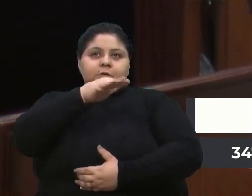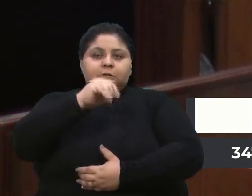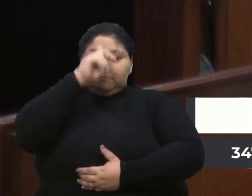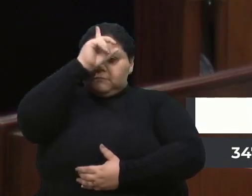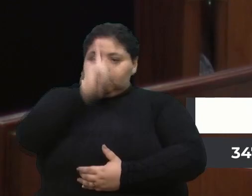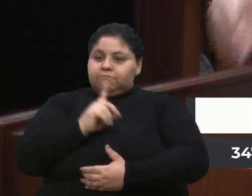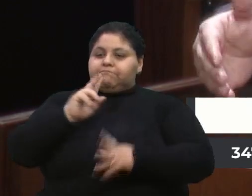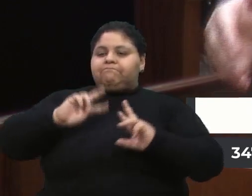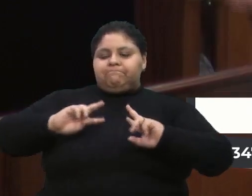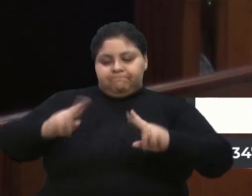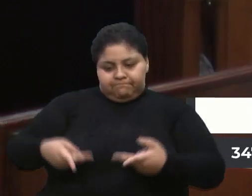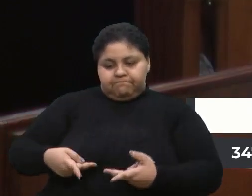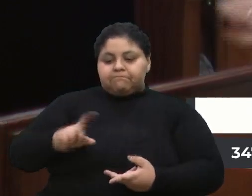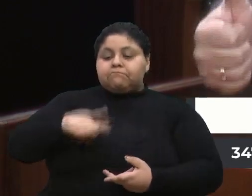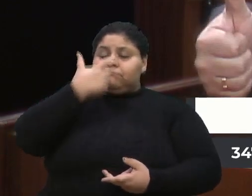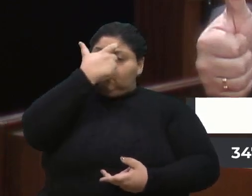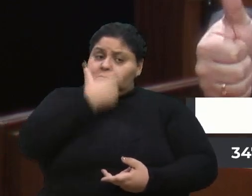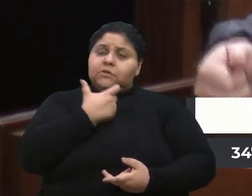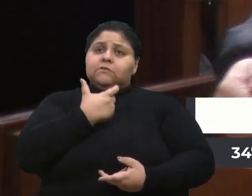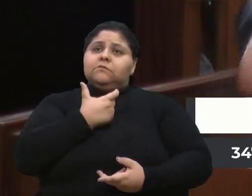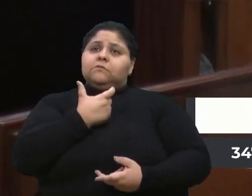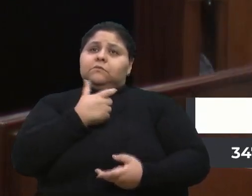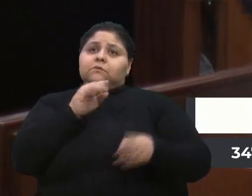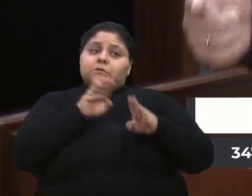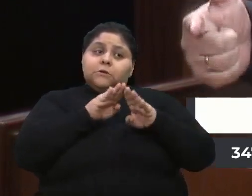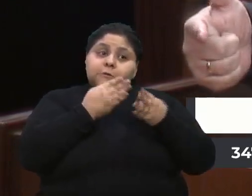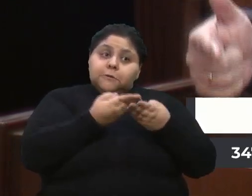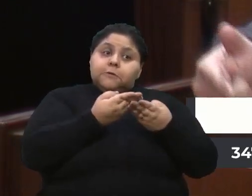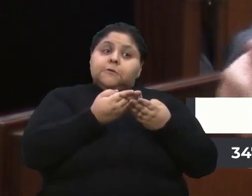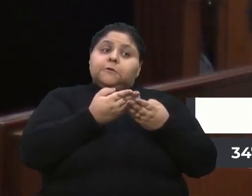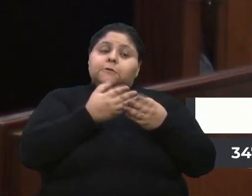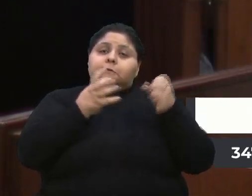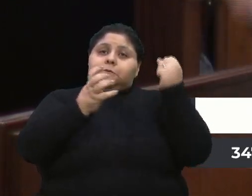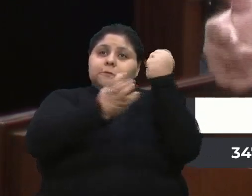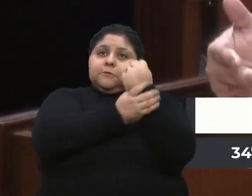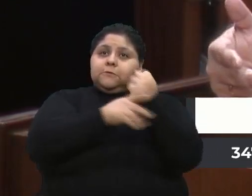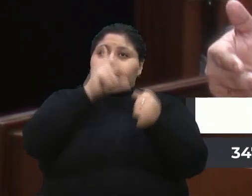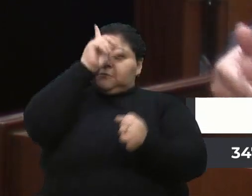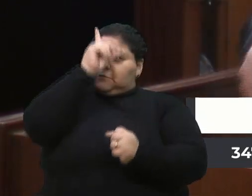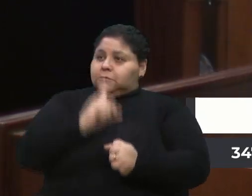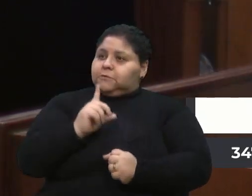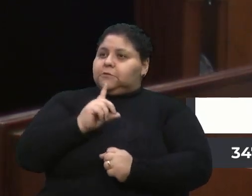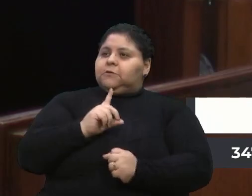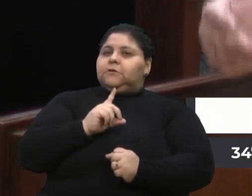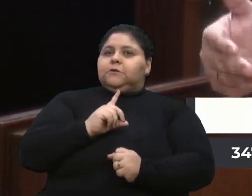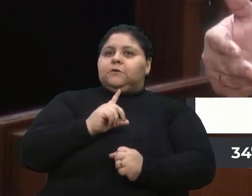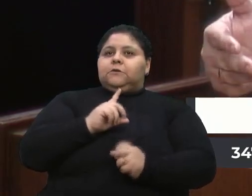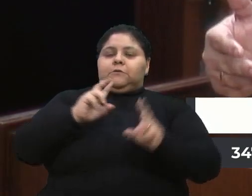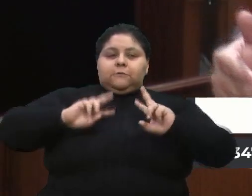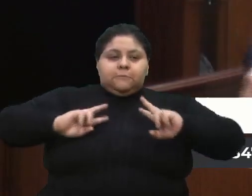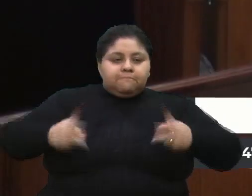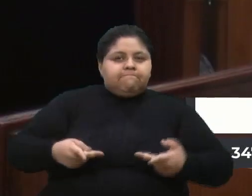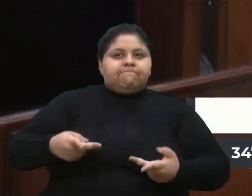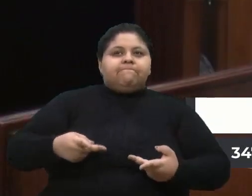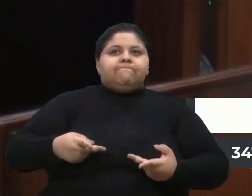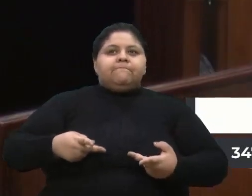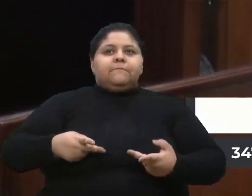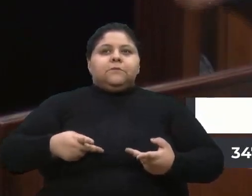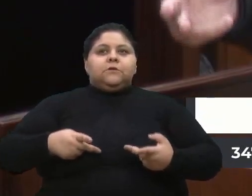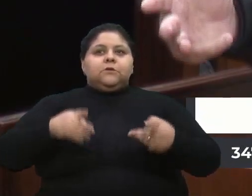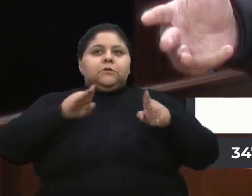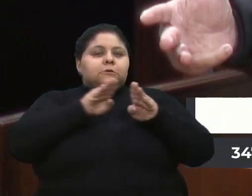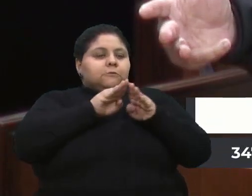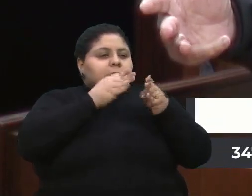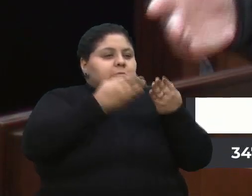Não, que tem que ter comissão de segurança, direitos humanos, comissão da educação, os vereadores, e aí nós vamos mais